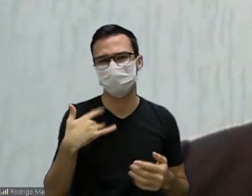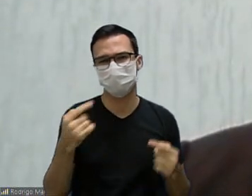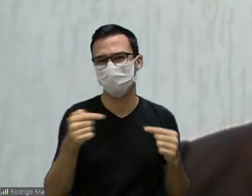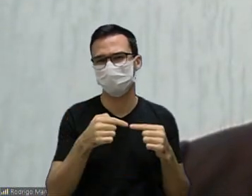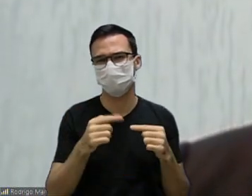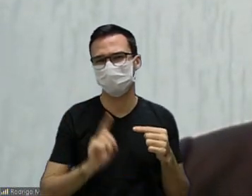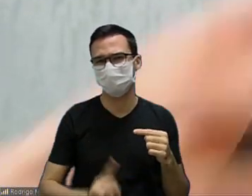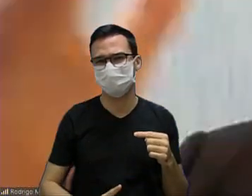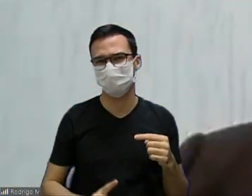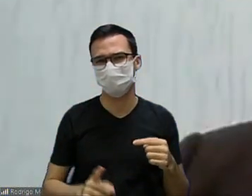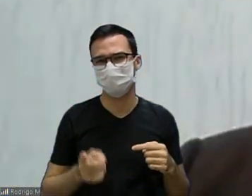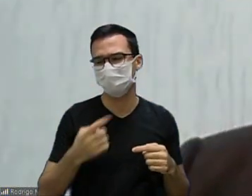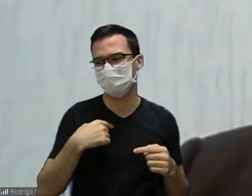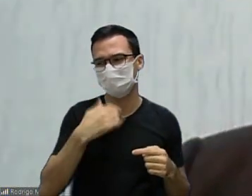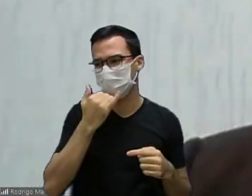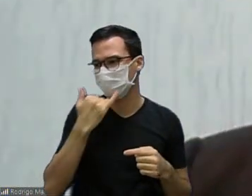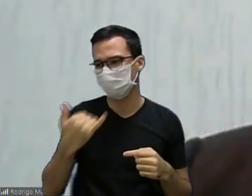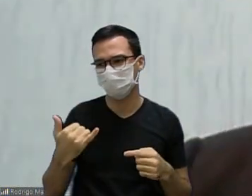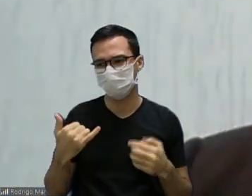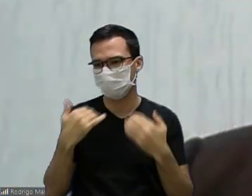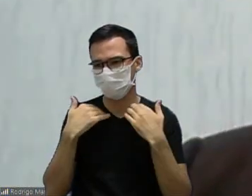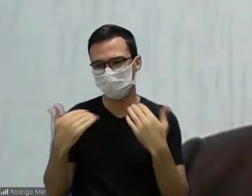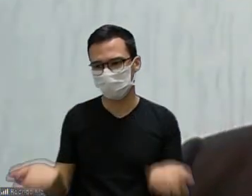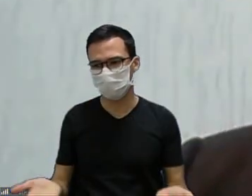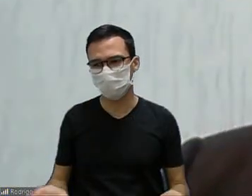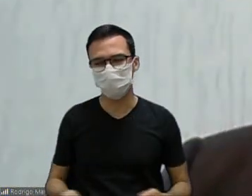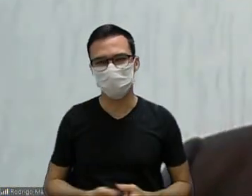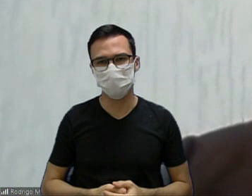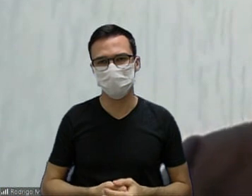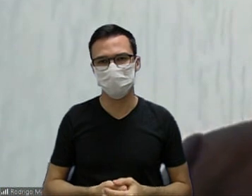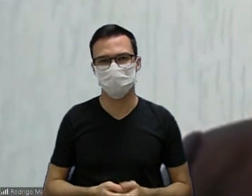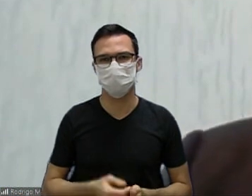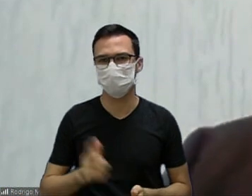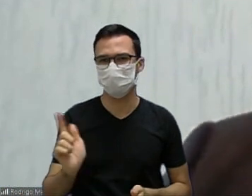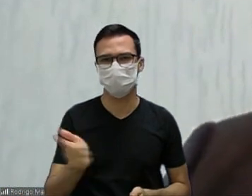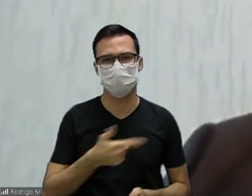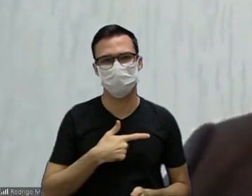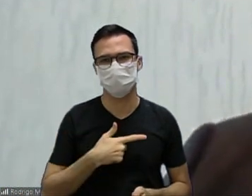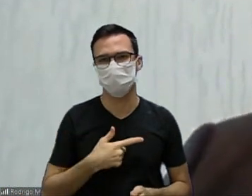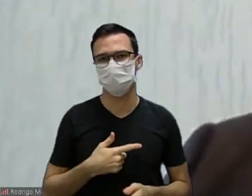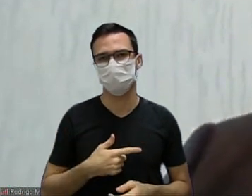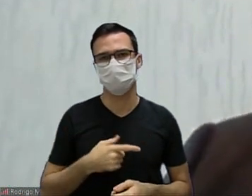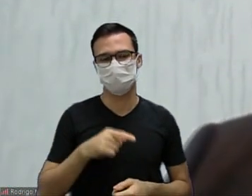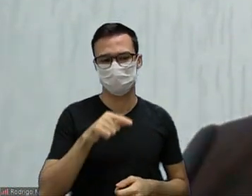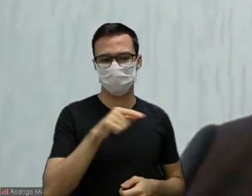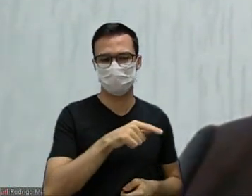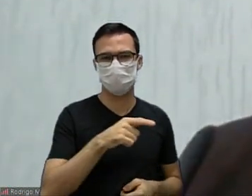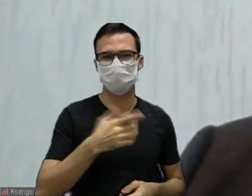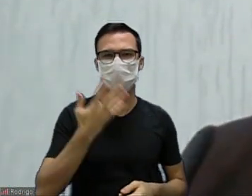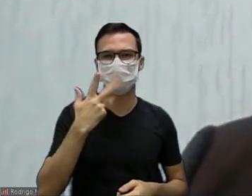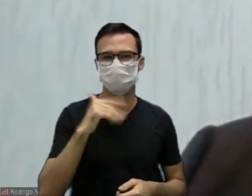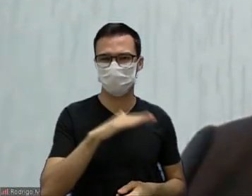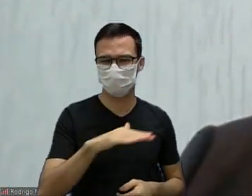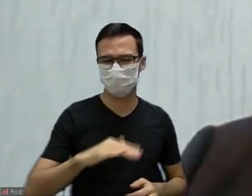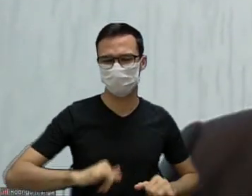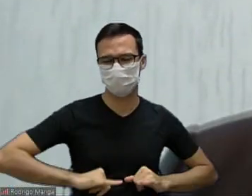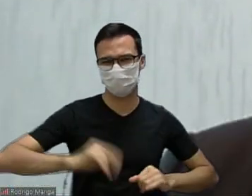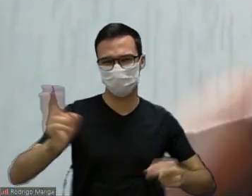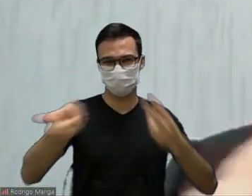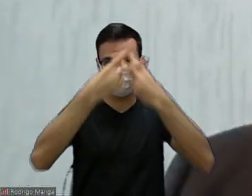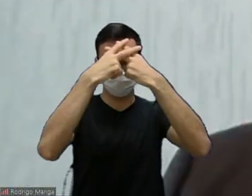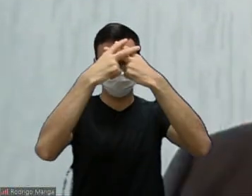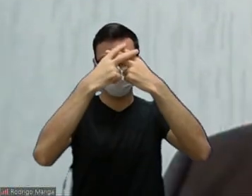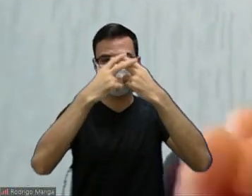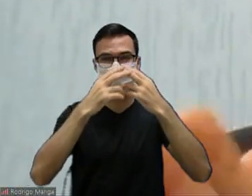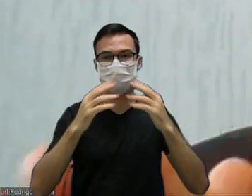posso dizer que não existe perdão para isso entendeu é o negócio que vai marcar aquela pessoa para o resto da vida mas